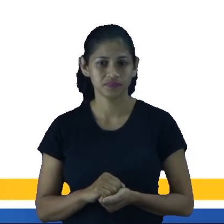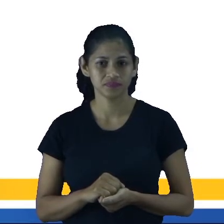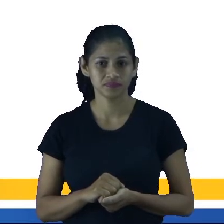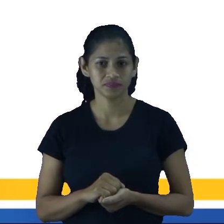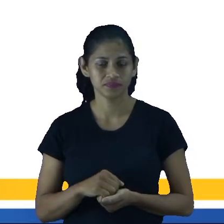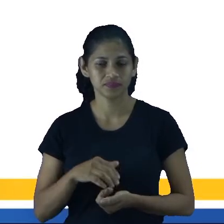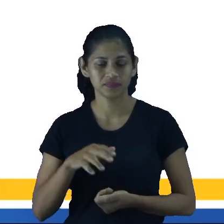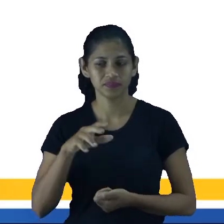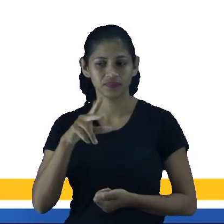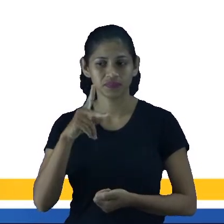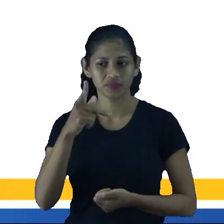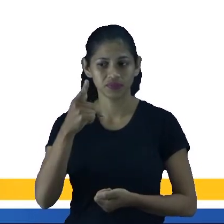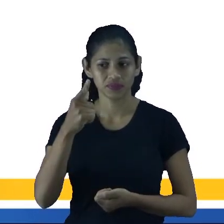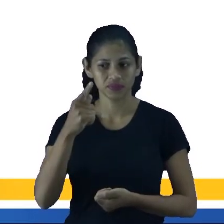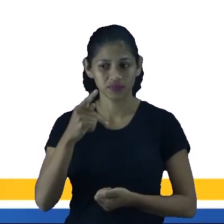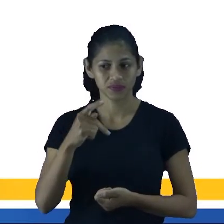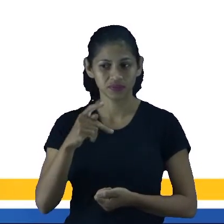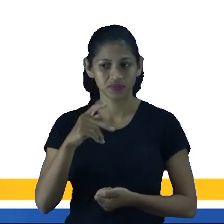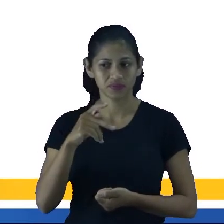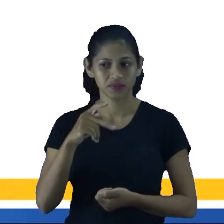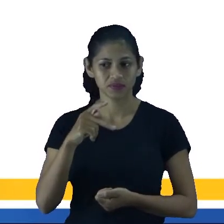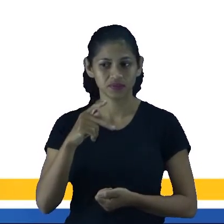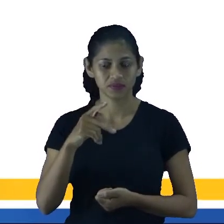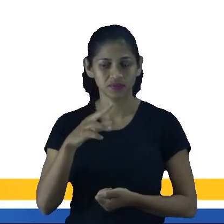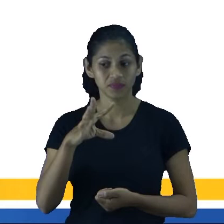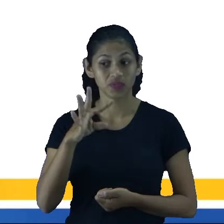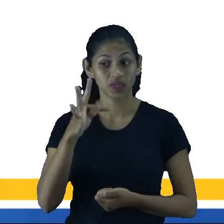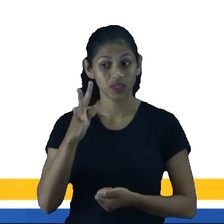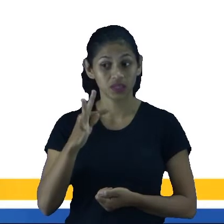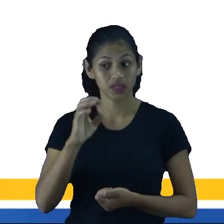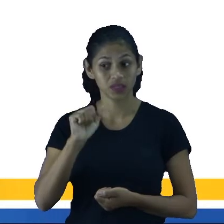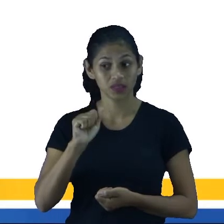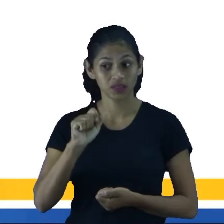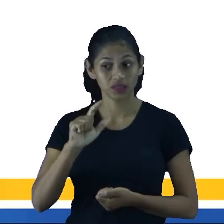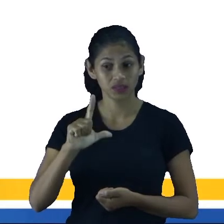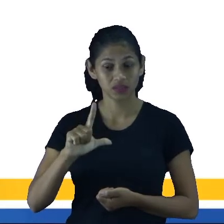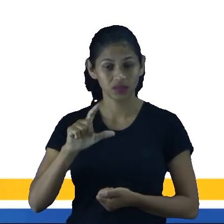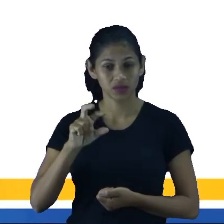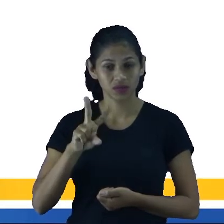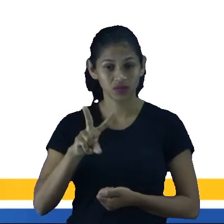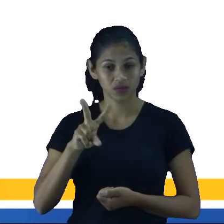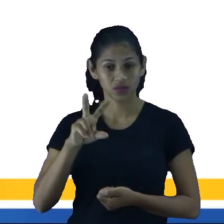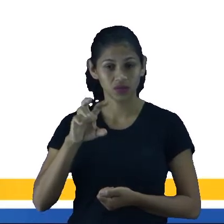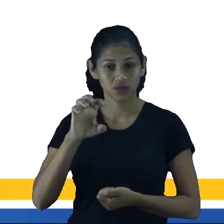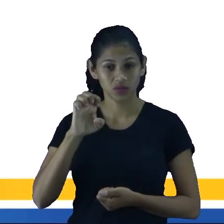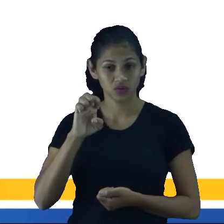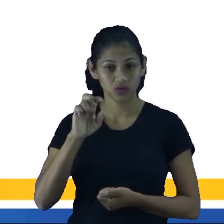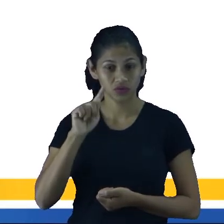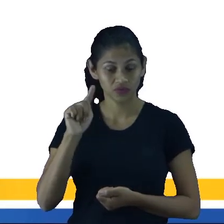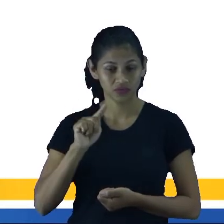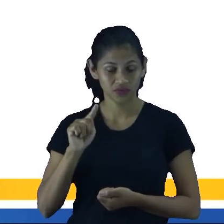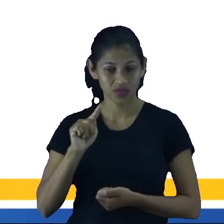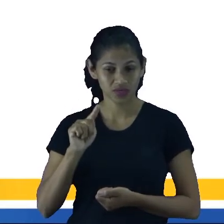se confunde bastante. Porque o talvez no português, né? Escrito junto, tá? No espanhol separado.